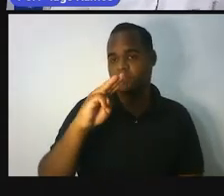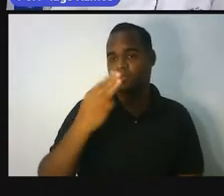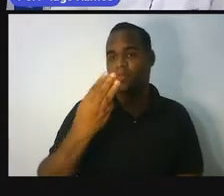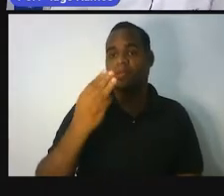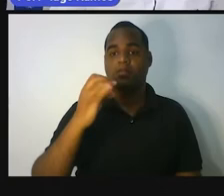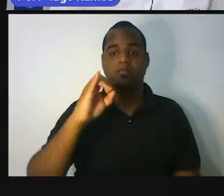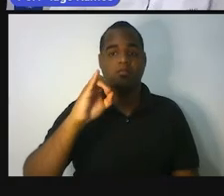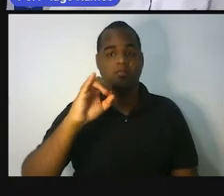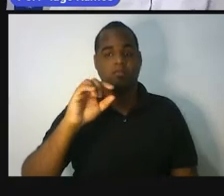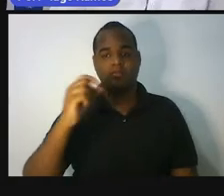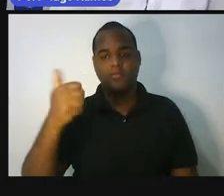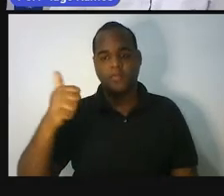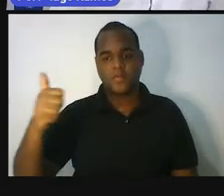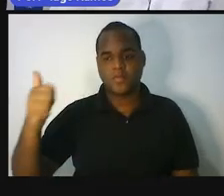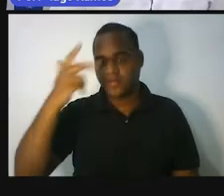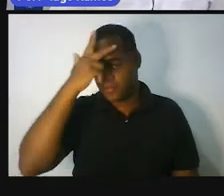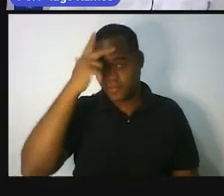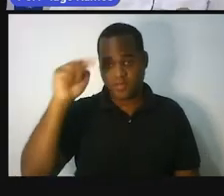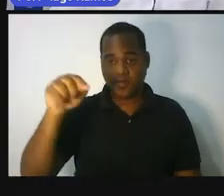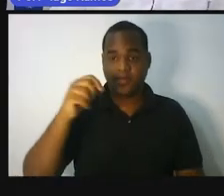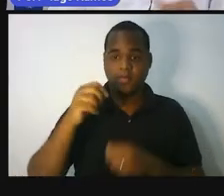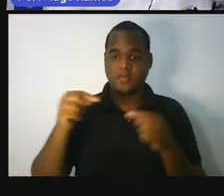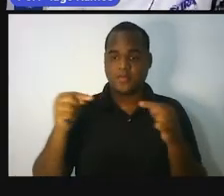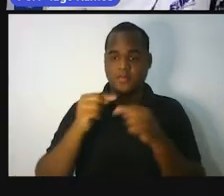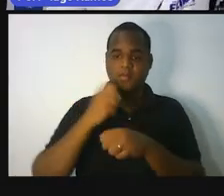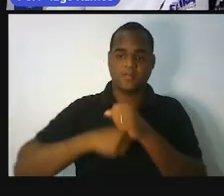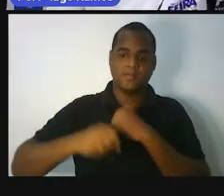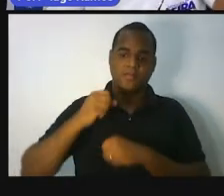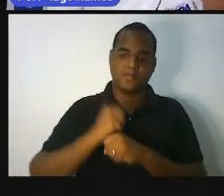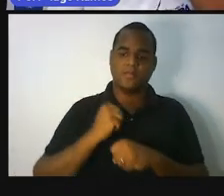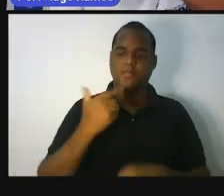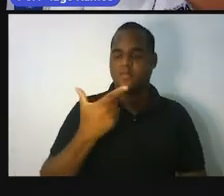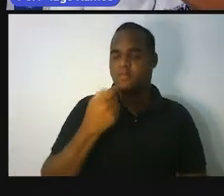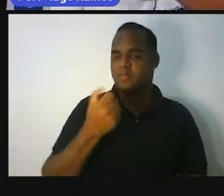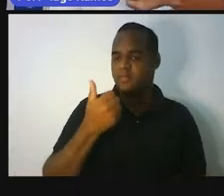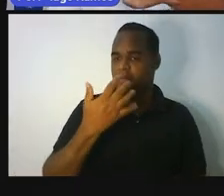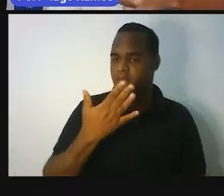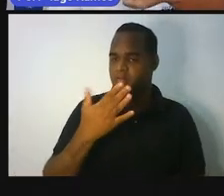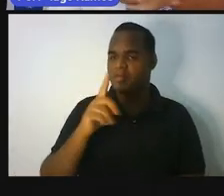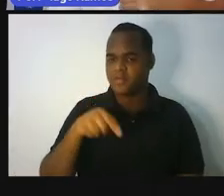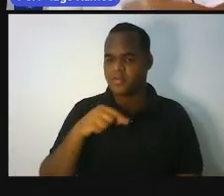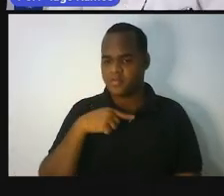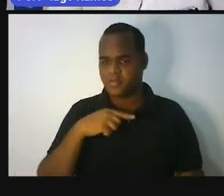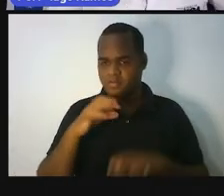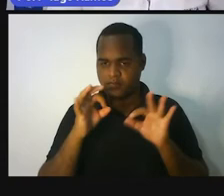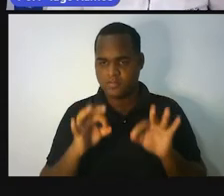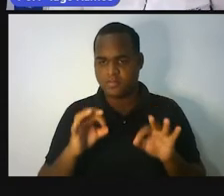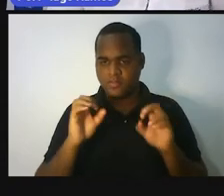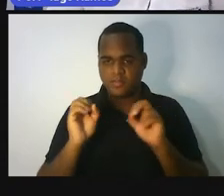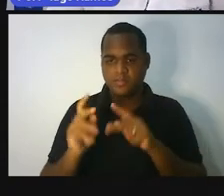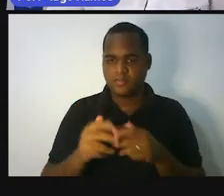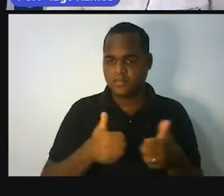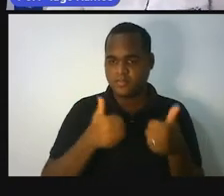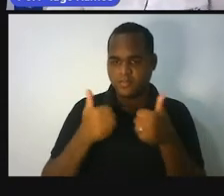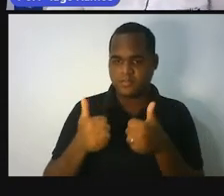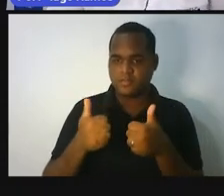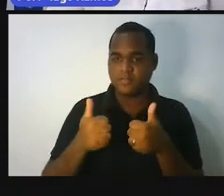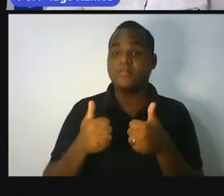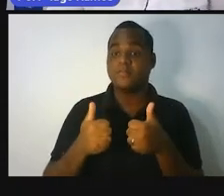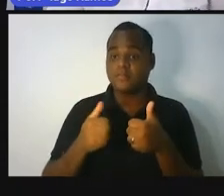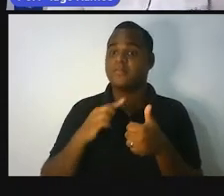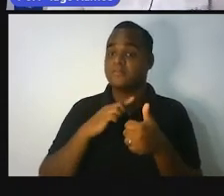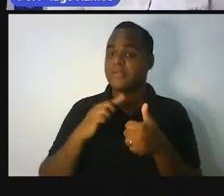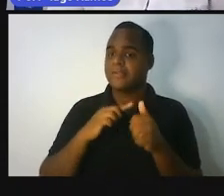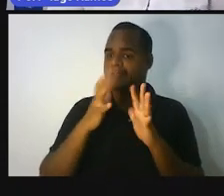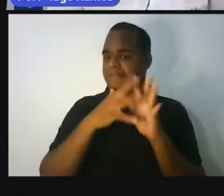que habitavam na África em 2014. 14, é isso mesmo? É isso mesmo. Beleza? Então, a gente tem essa